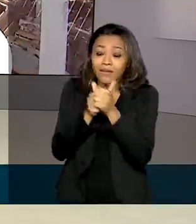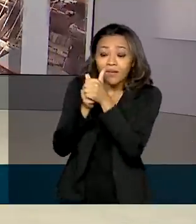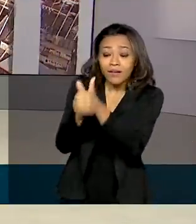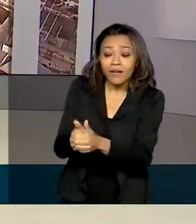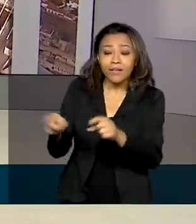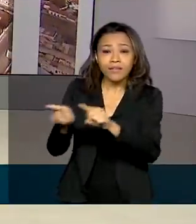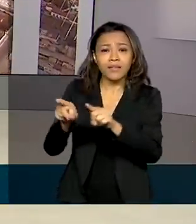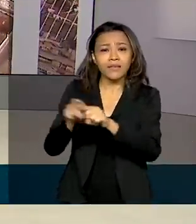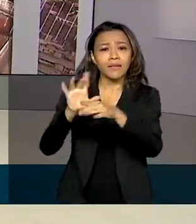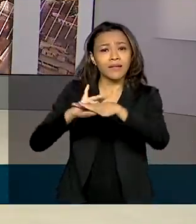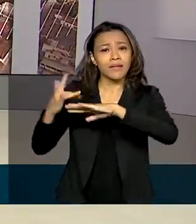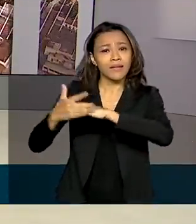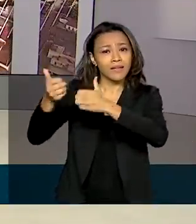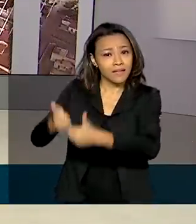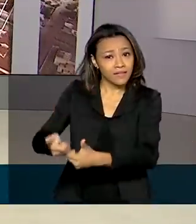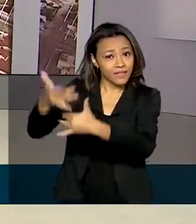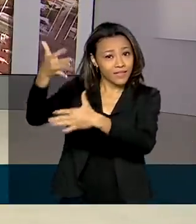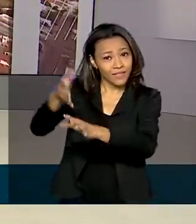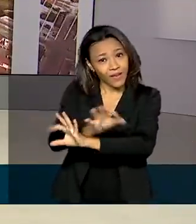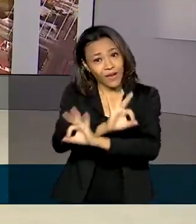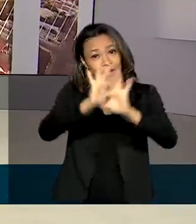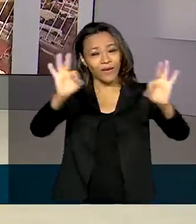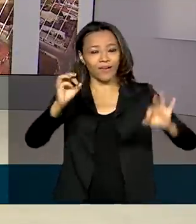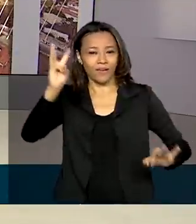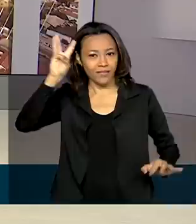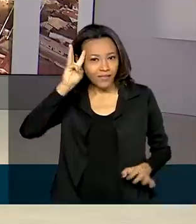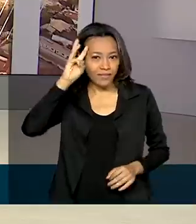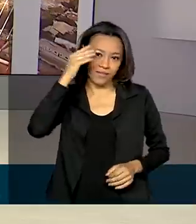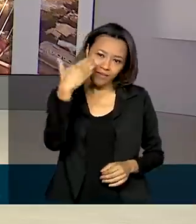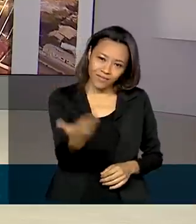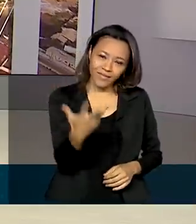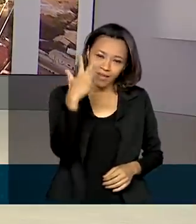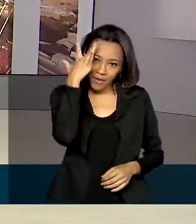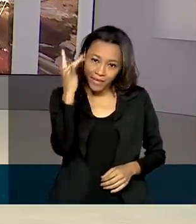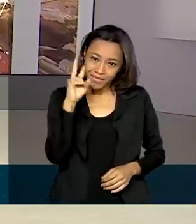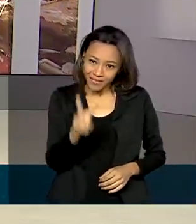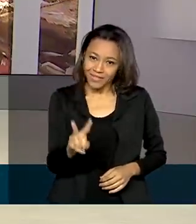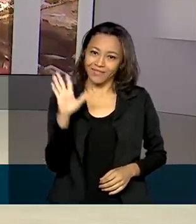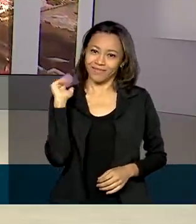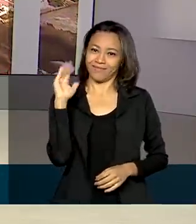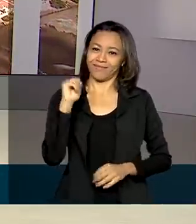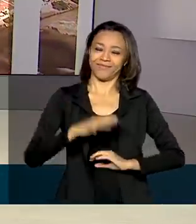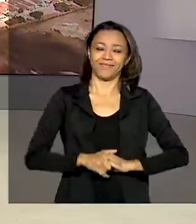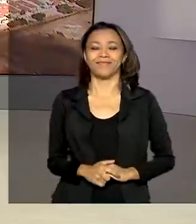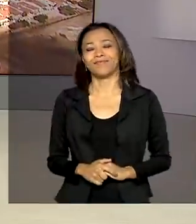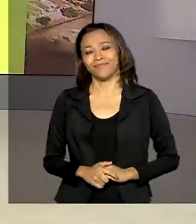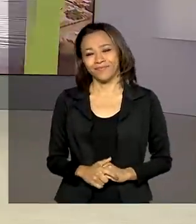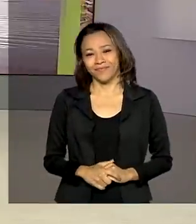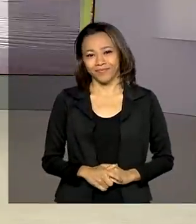também pelas redes sociais. Uma ótima terça-feira para você. A gente se vê amanhã. Até lá, tchau.